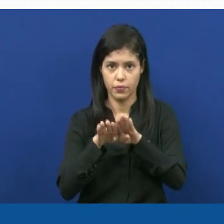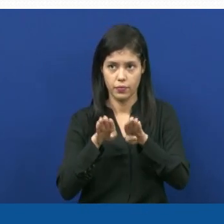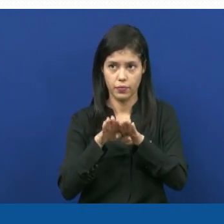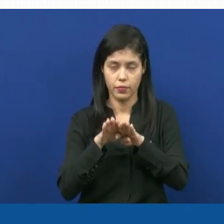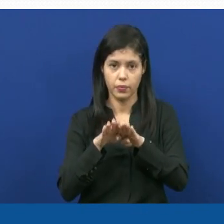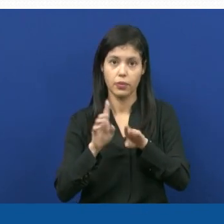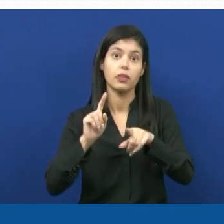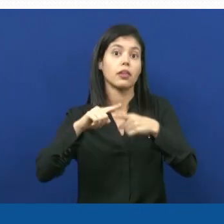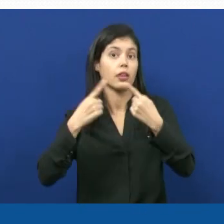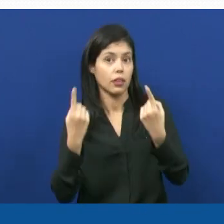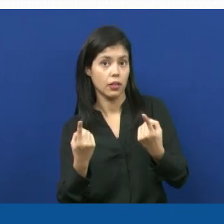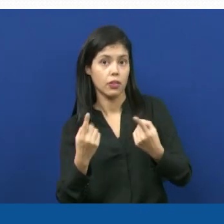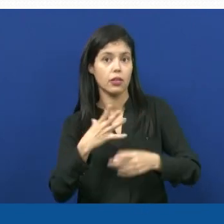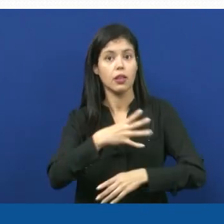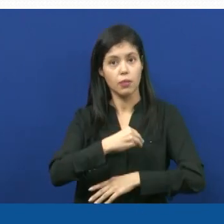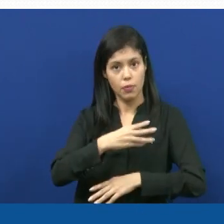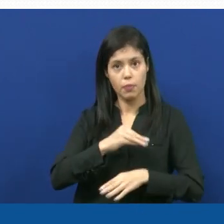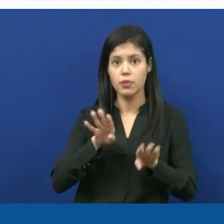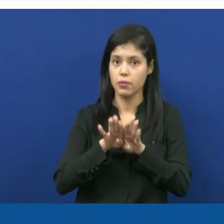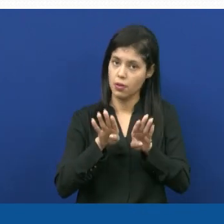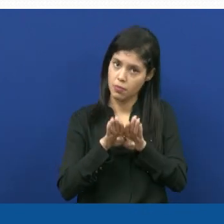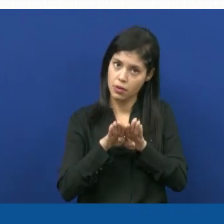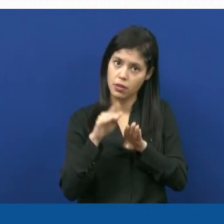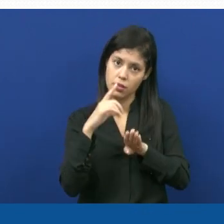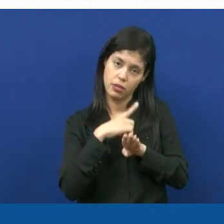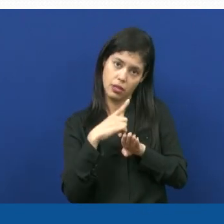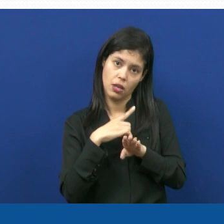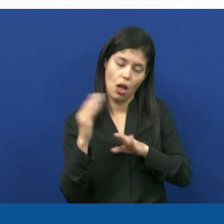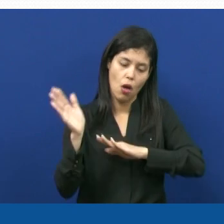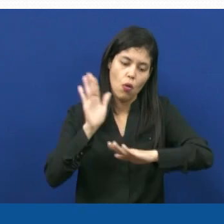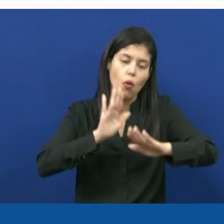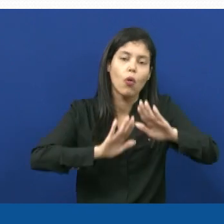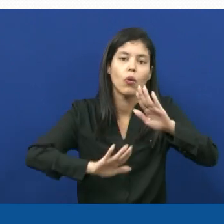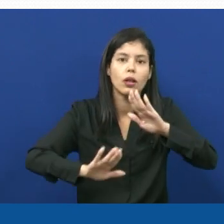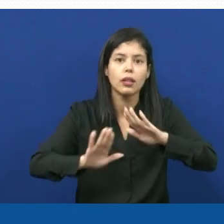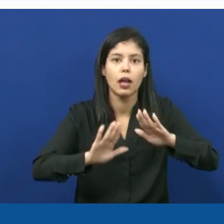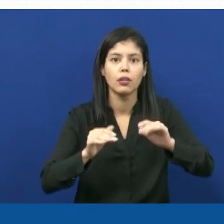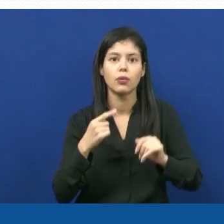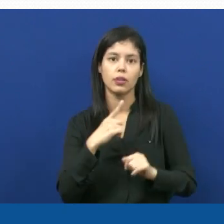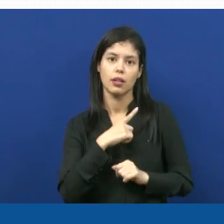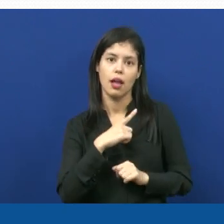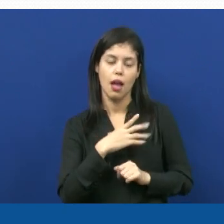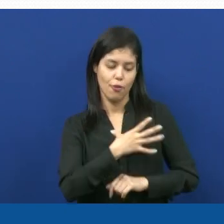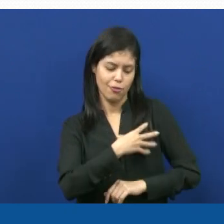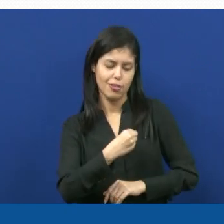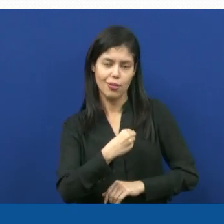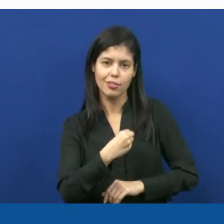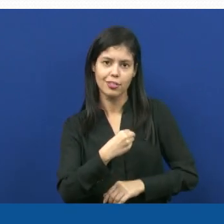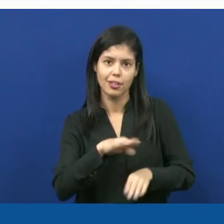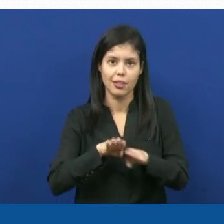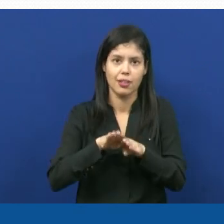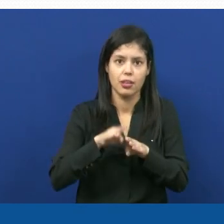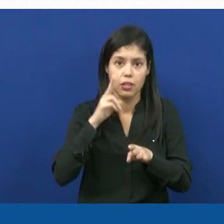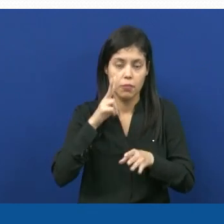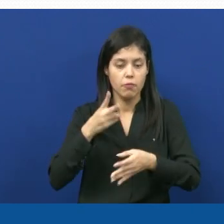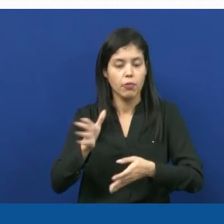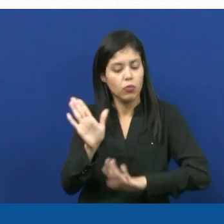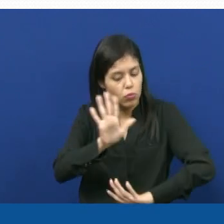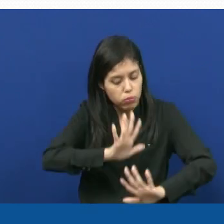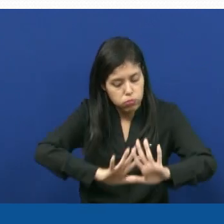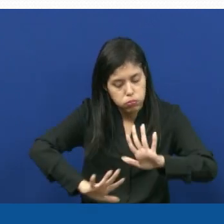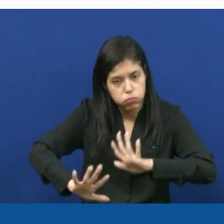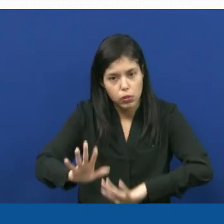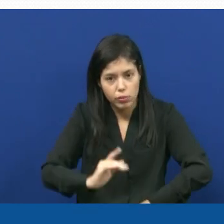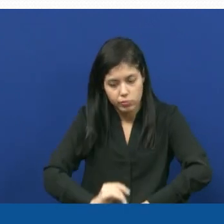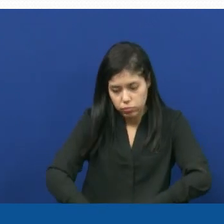apesar de eles serem mamíferos, eles também apresentam um cuidado parental, ou seja, eles vão cuidar do filhote